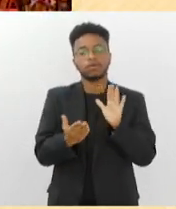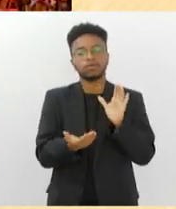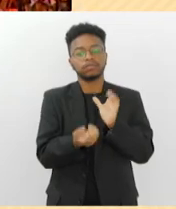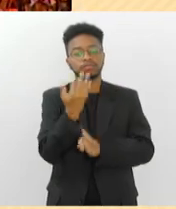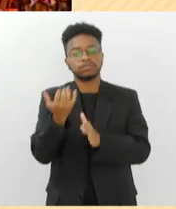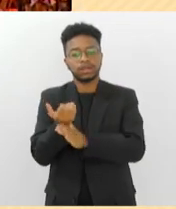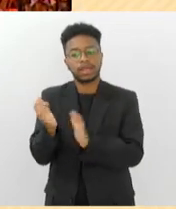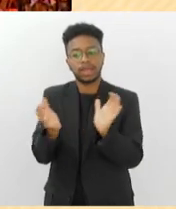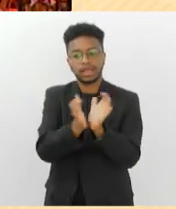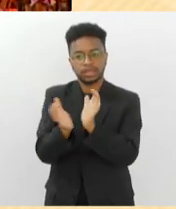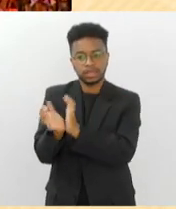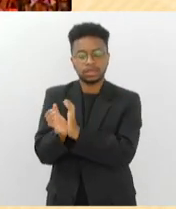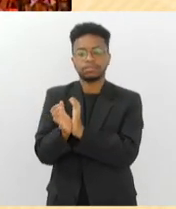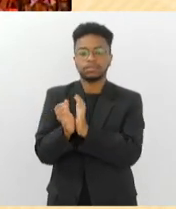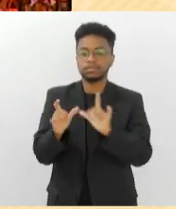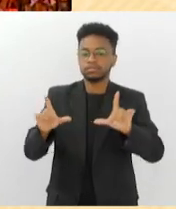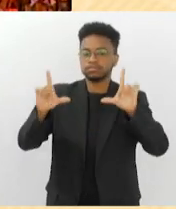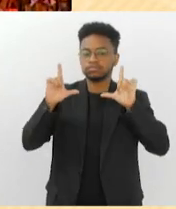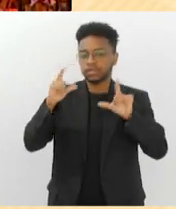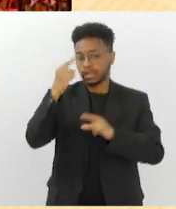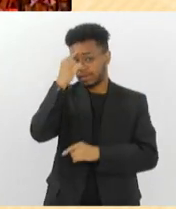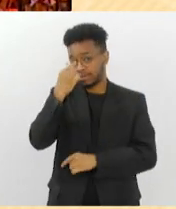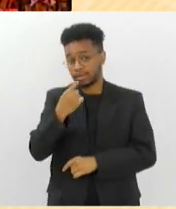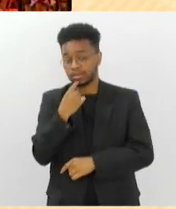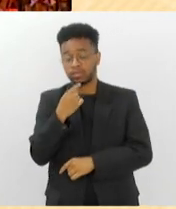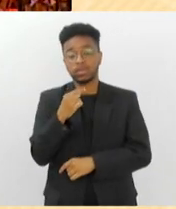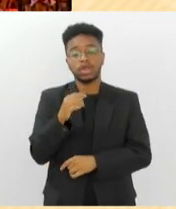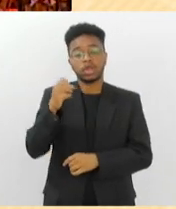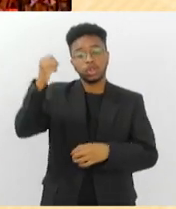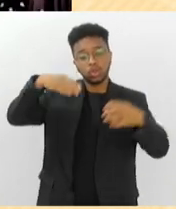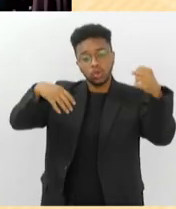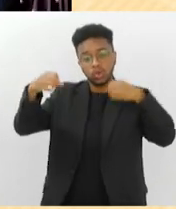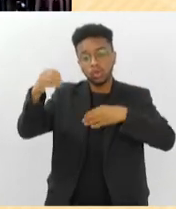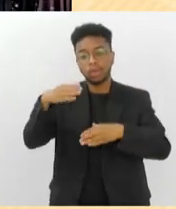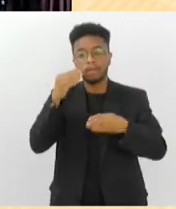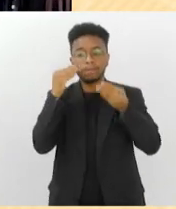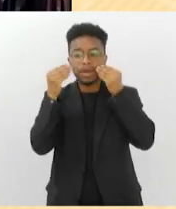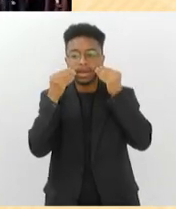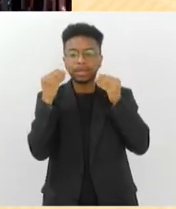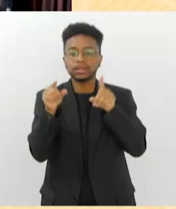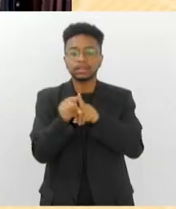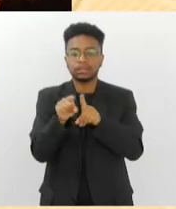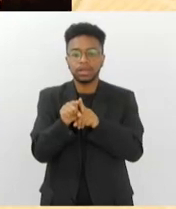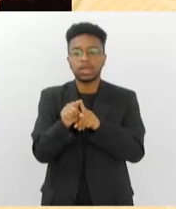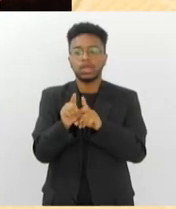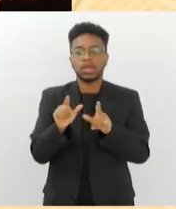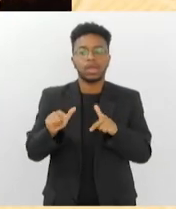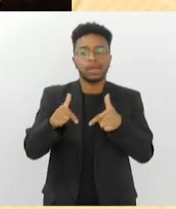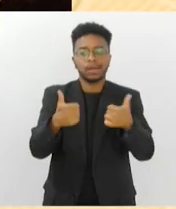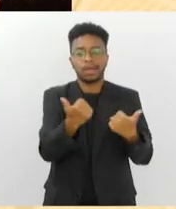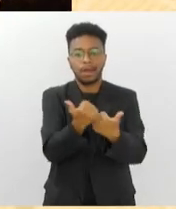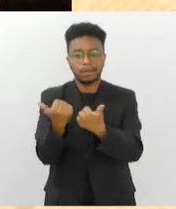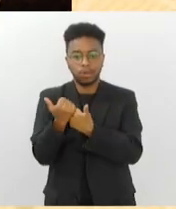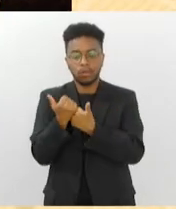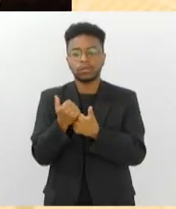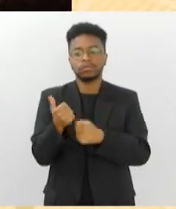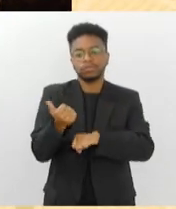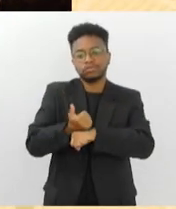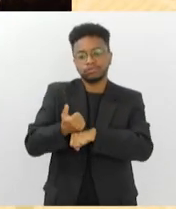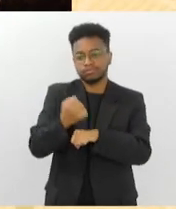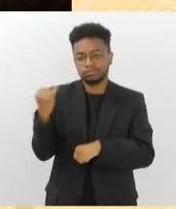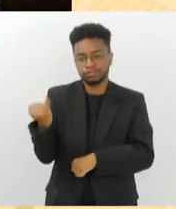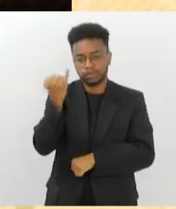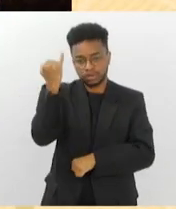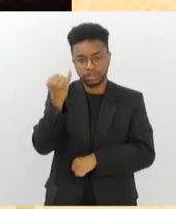equipes de cenógrafos, figurinistas, iluminadores, maquiadores e contrarregras, profissionais fundamentais